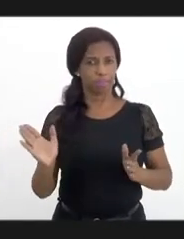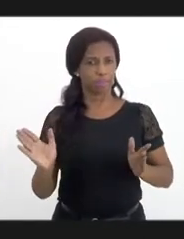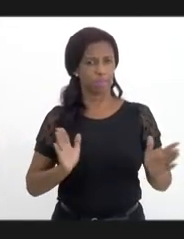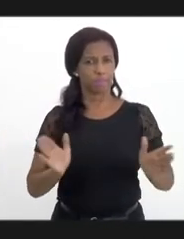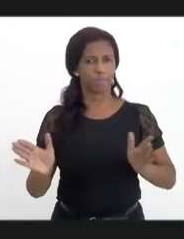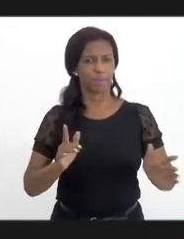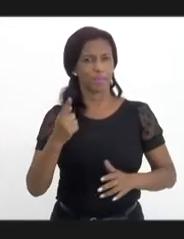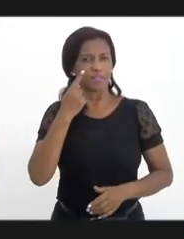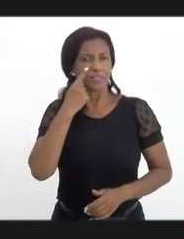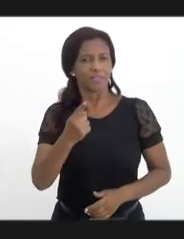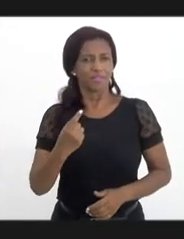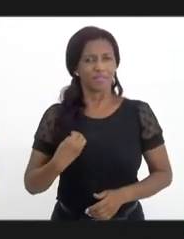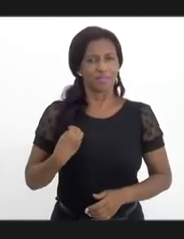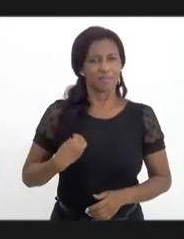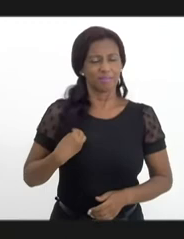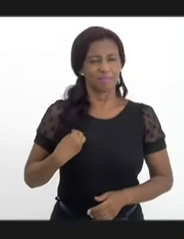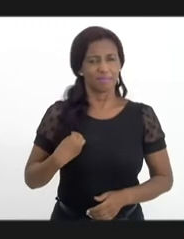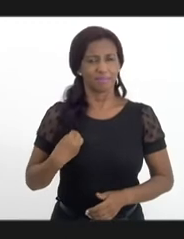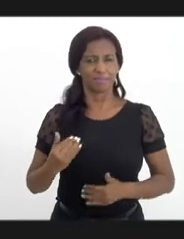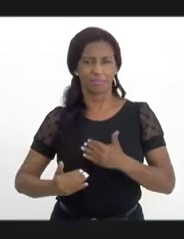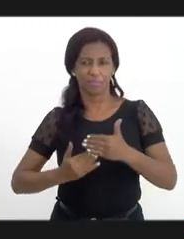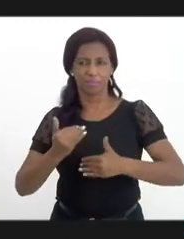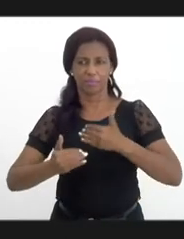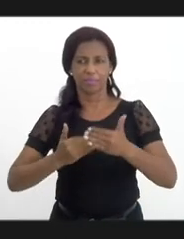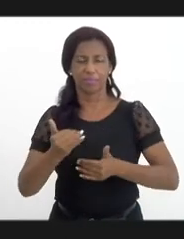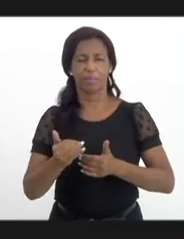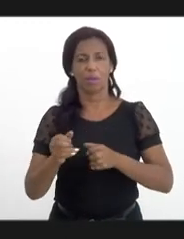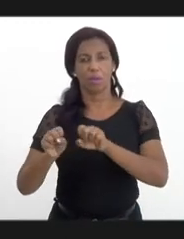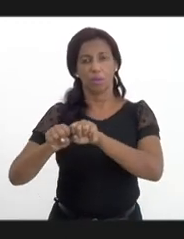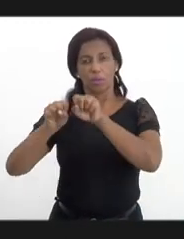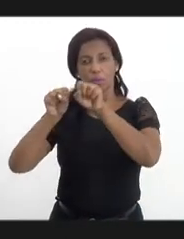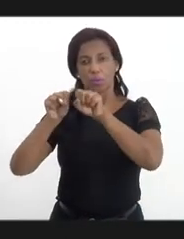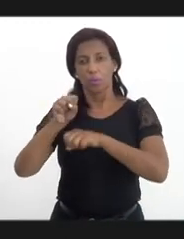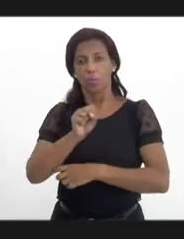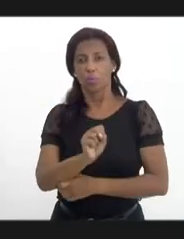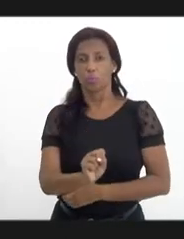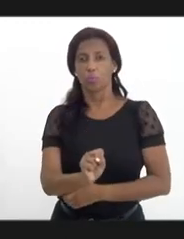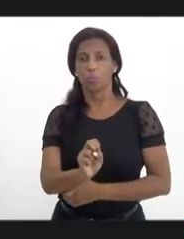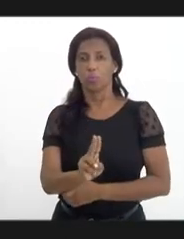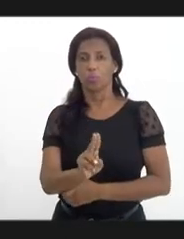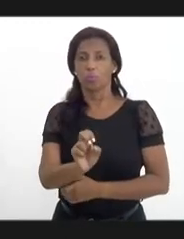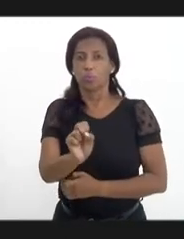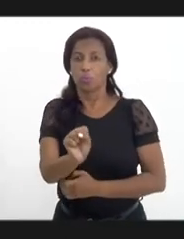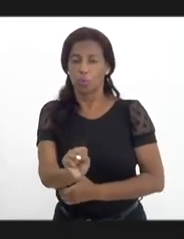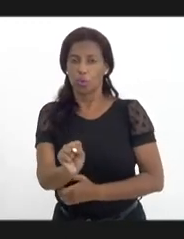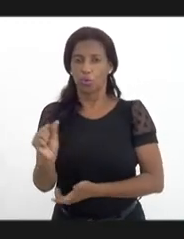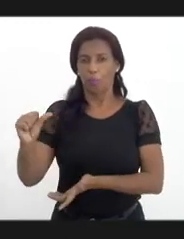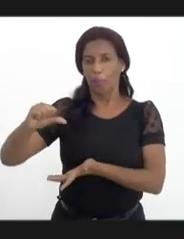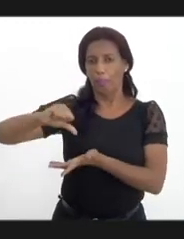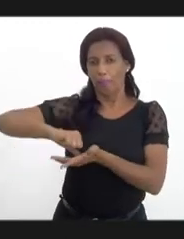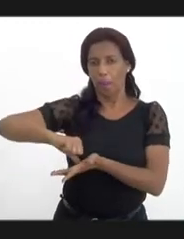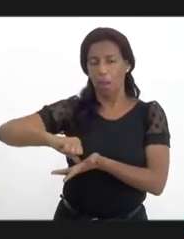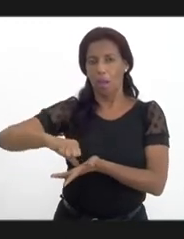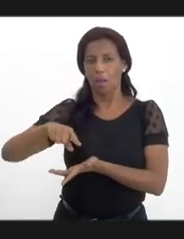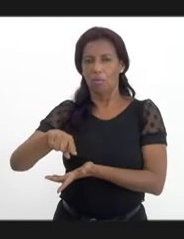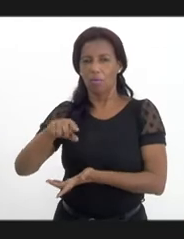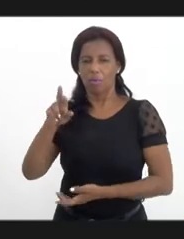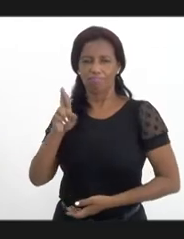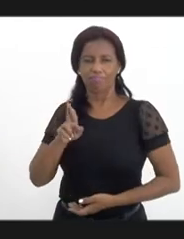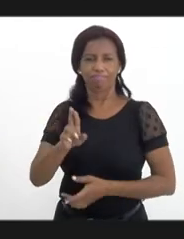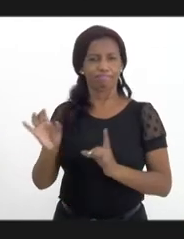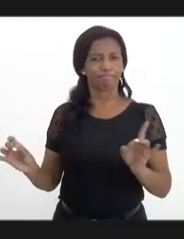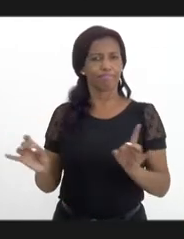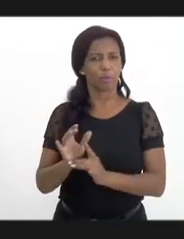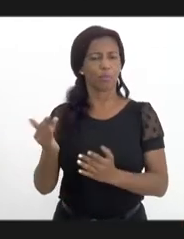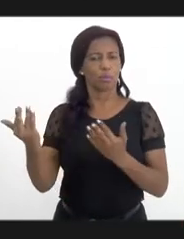a gente viveu um processo no qual o Sistema Único de Saúde foi exitoso na resposta em